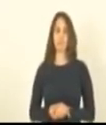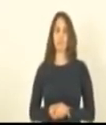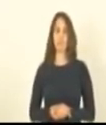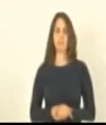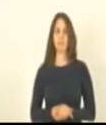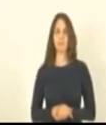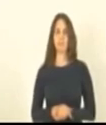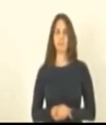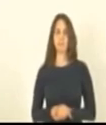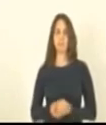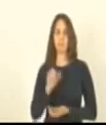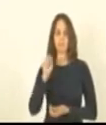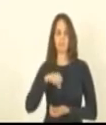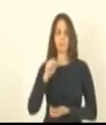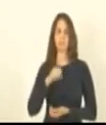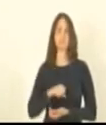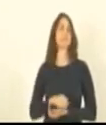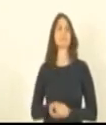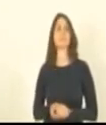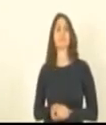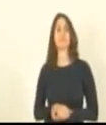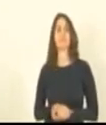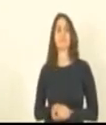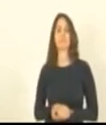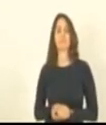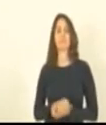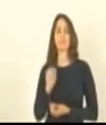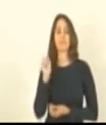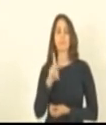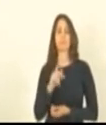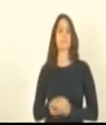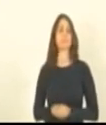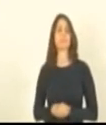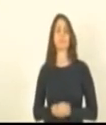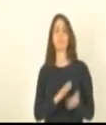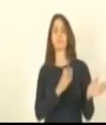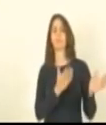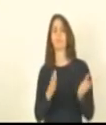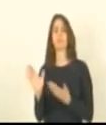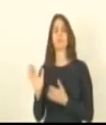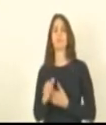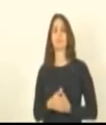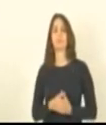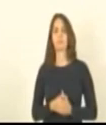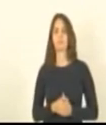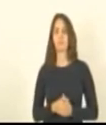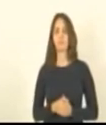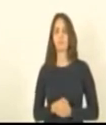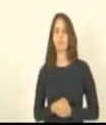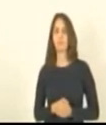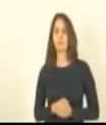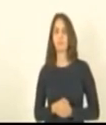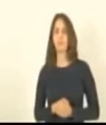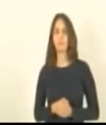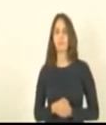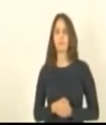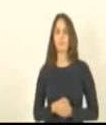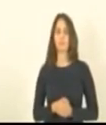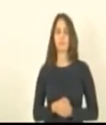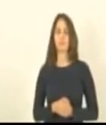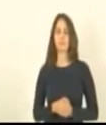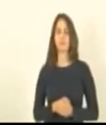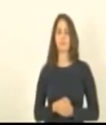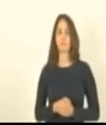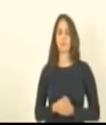sim ok passamos então a promulgar